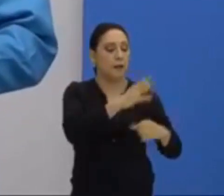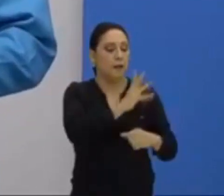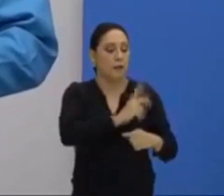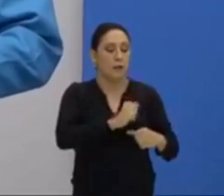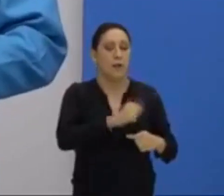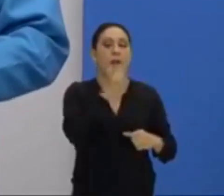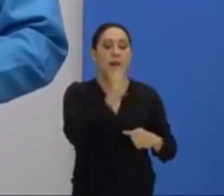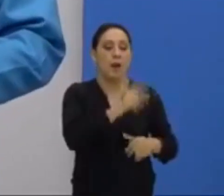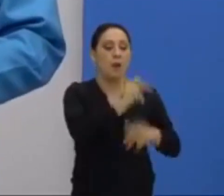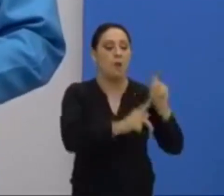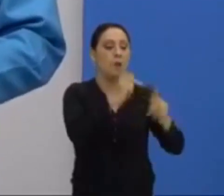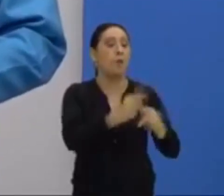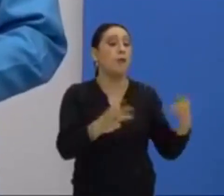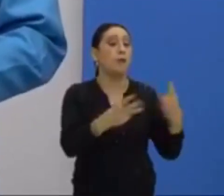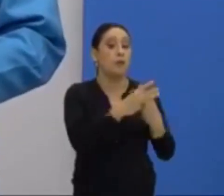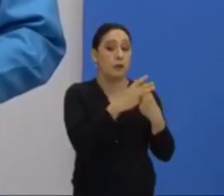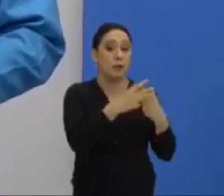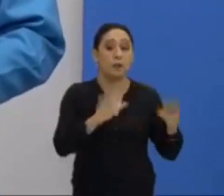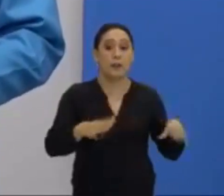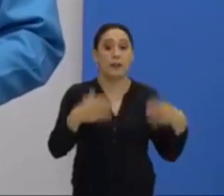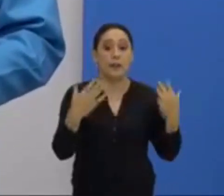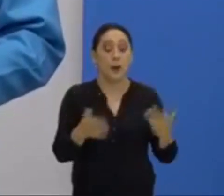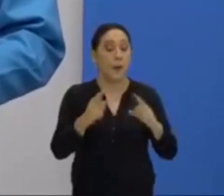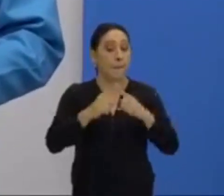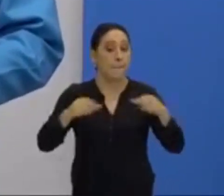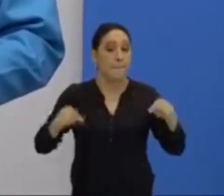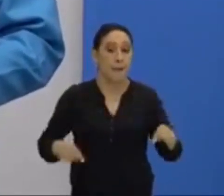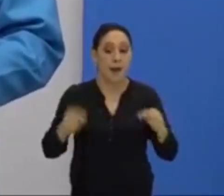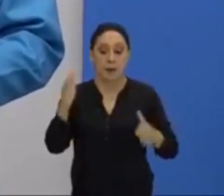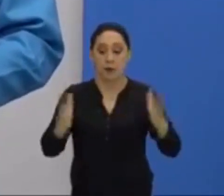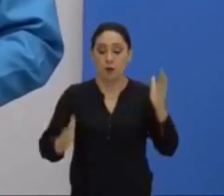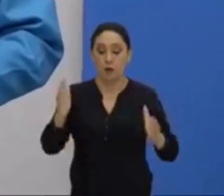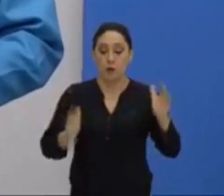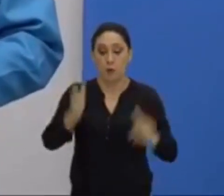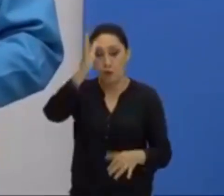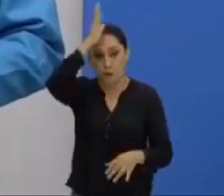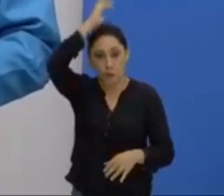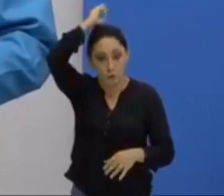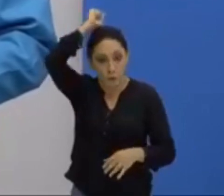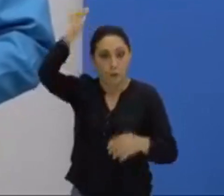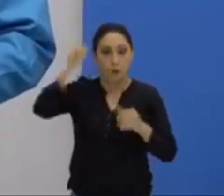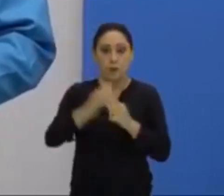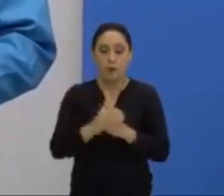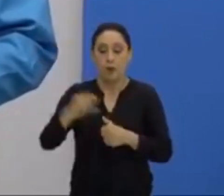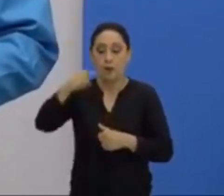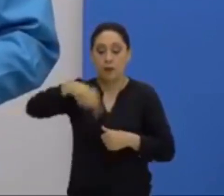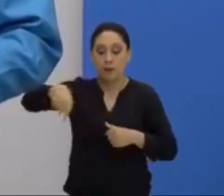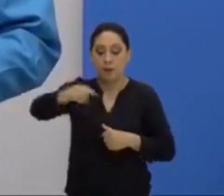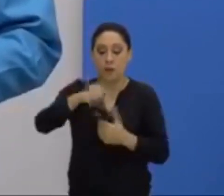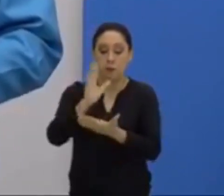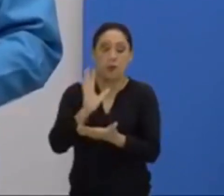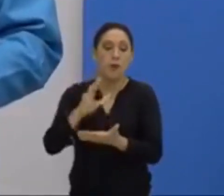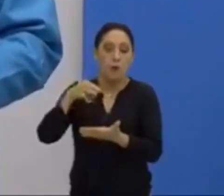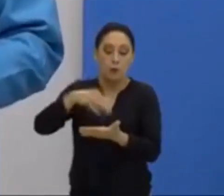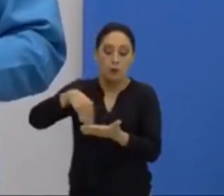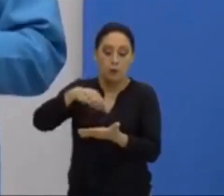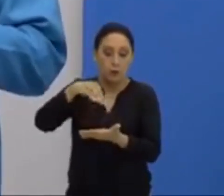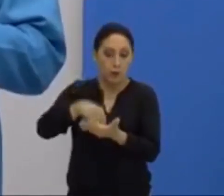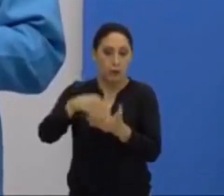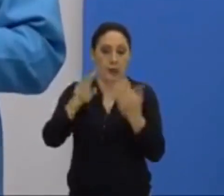foram justamente os judeus. No entanto, durante a dominação do Império Romano no Oriente Médio, e